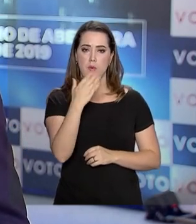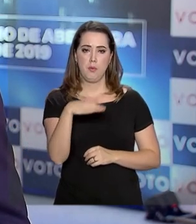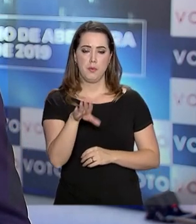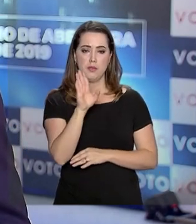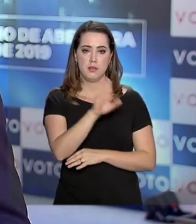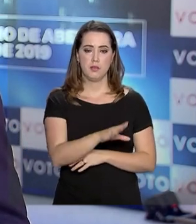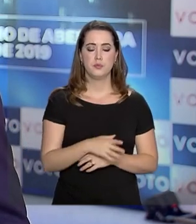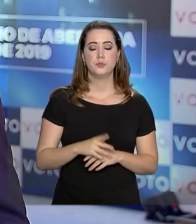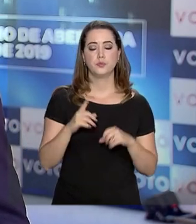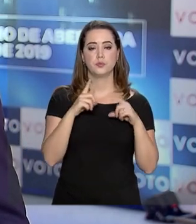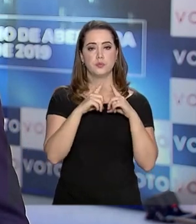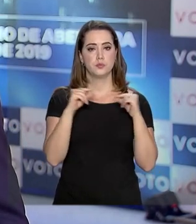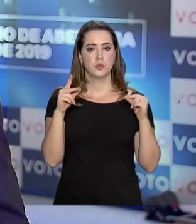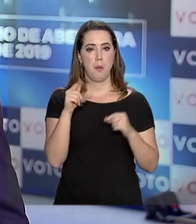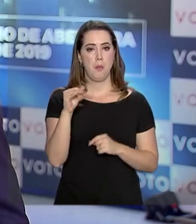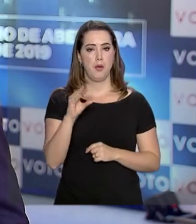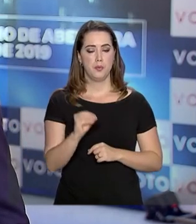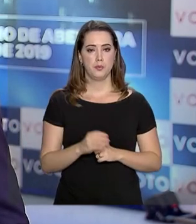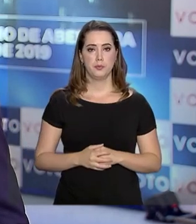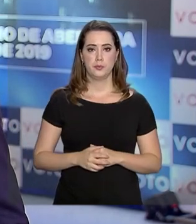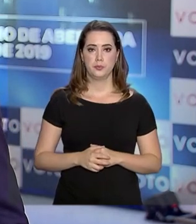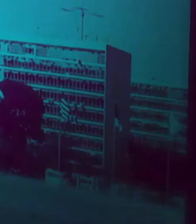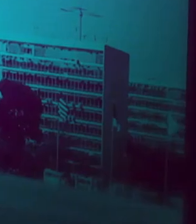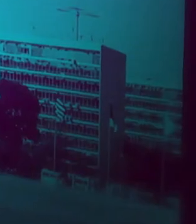da tarde. De Brasília, Pablo Mundi.